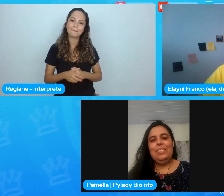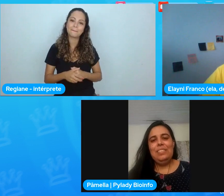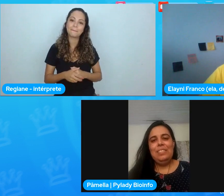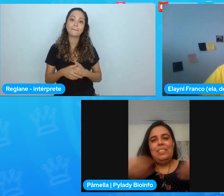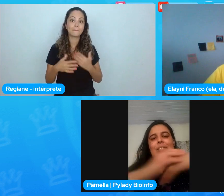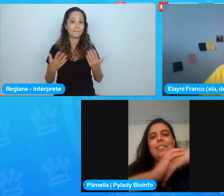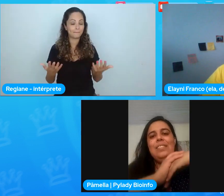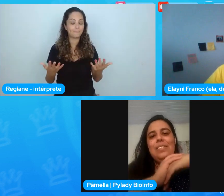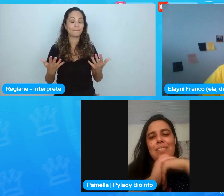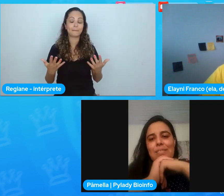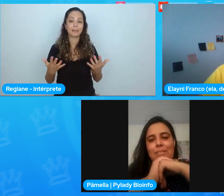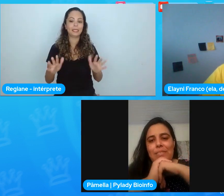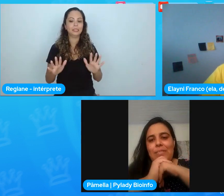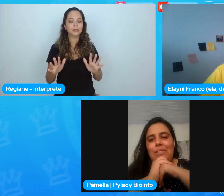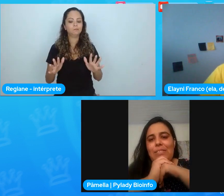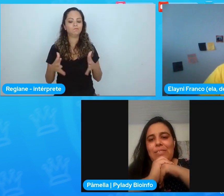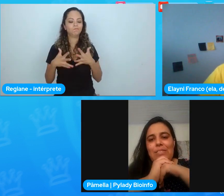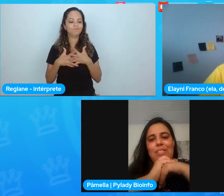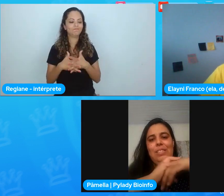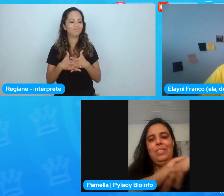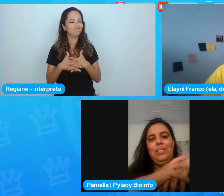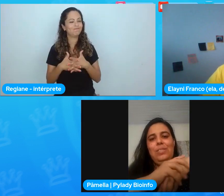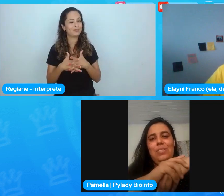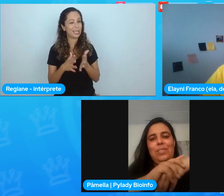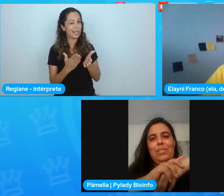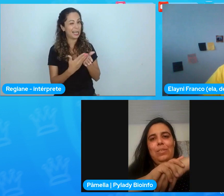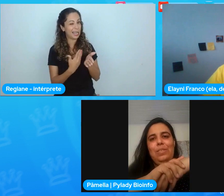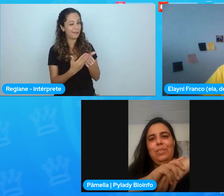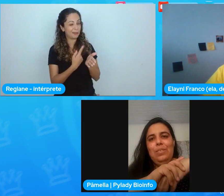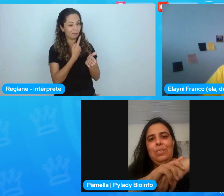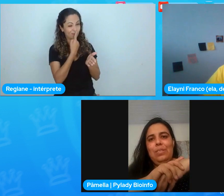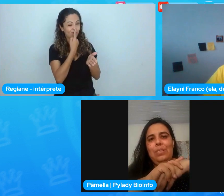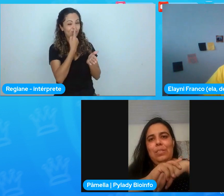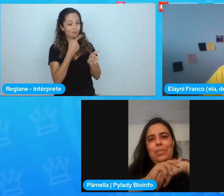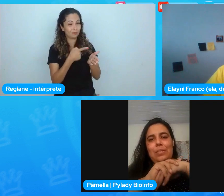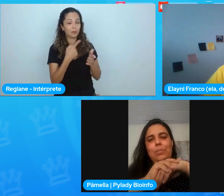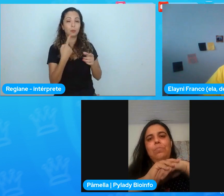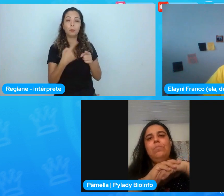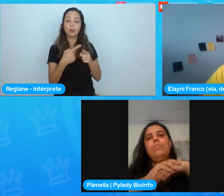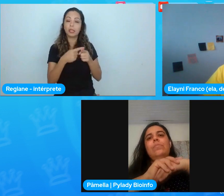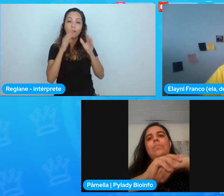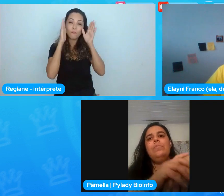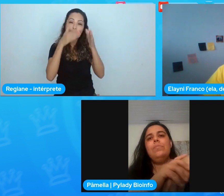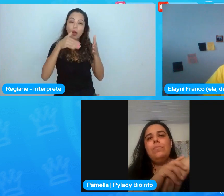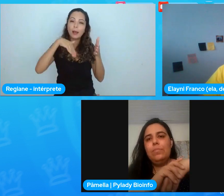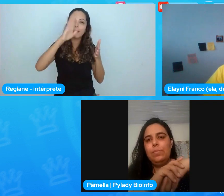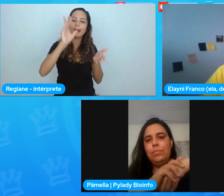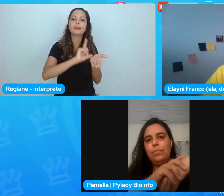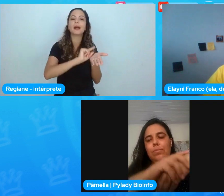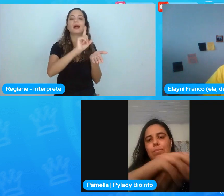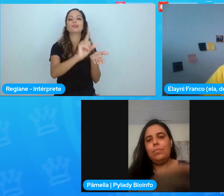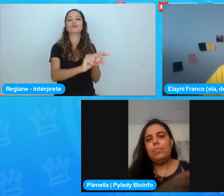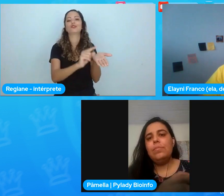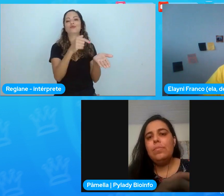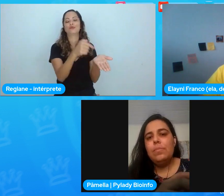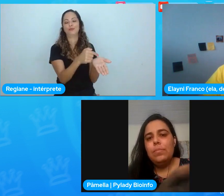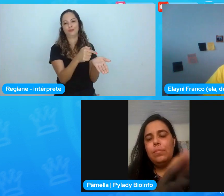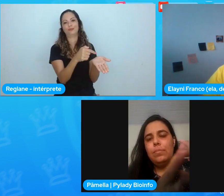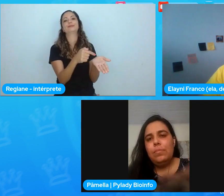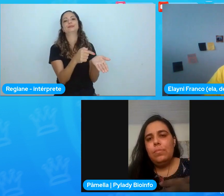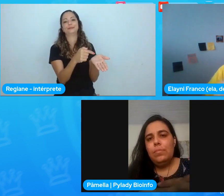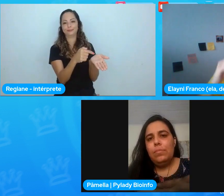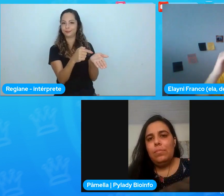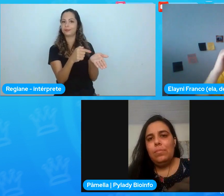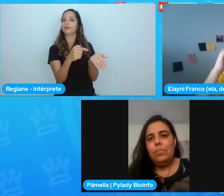complexo dizer livro, favorito, porque a gente se baseia mais em artigo científico, pelo menos eu aluno do TCC, na minha